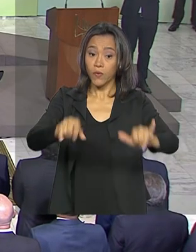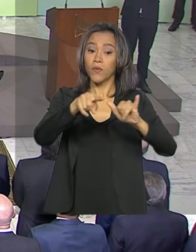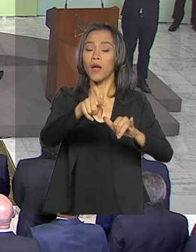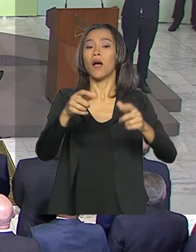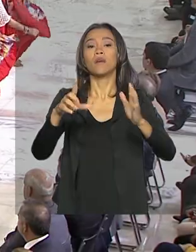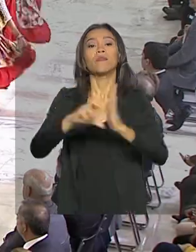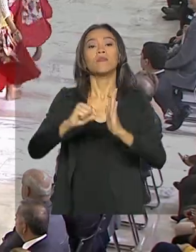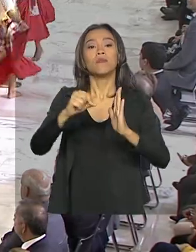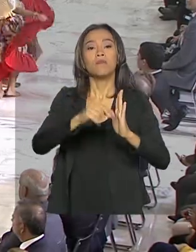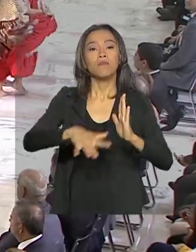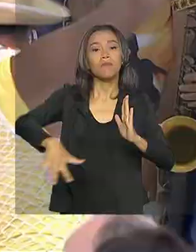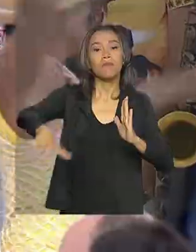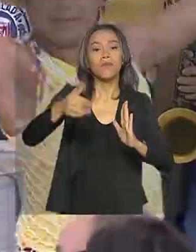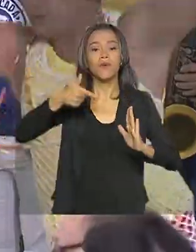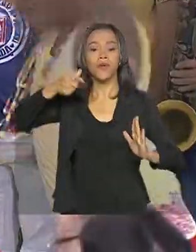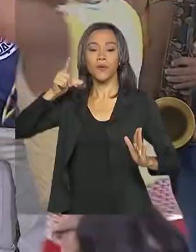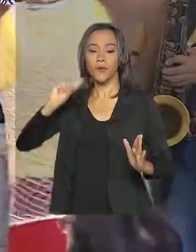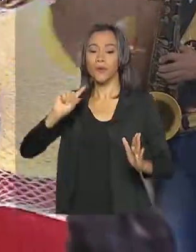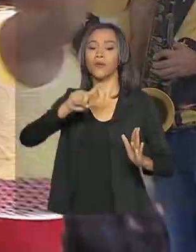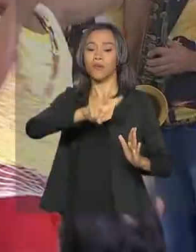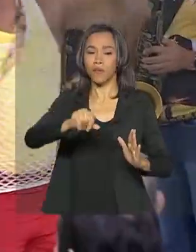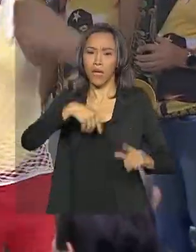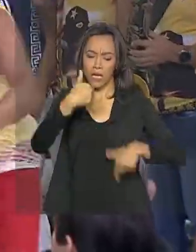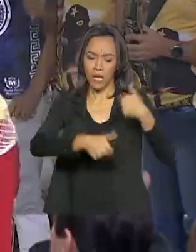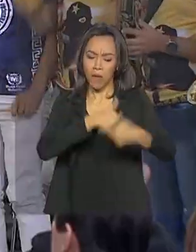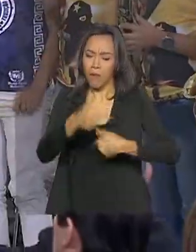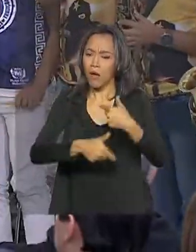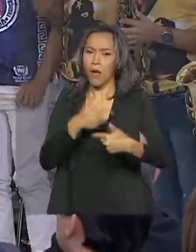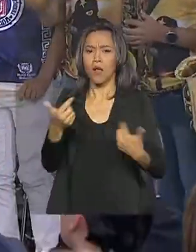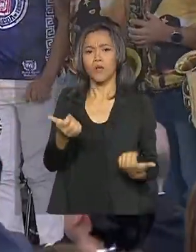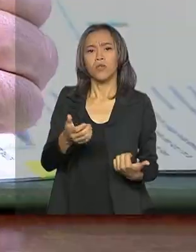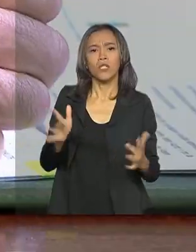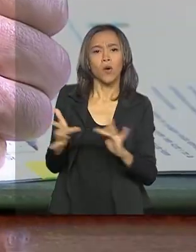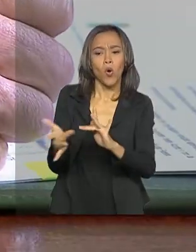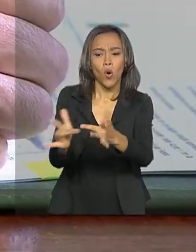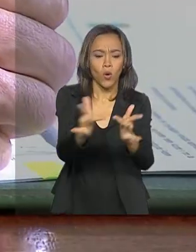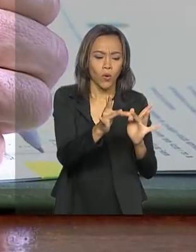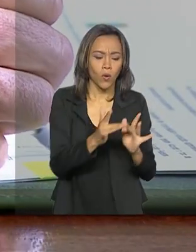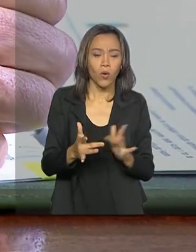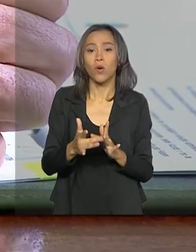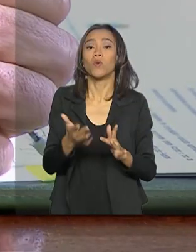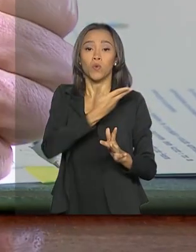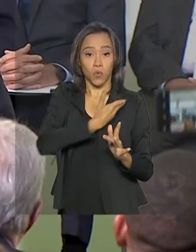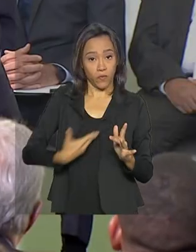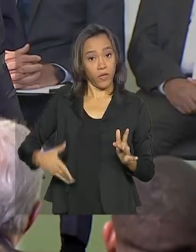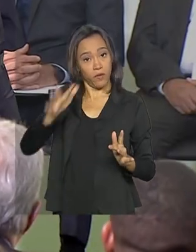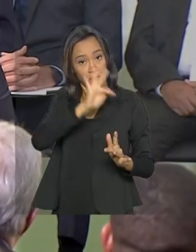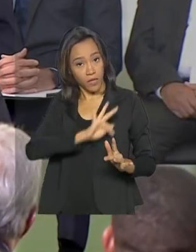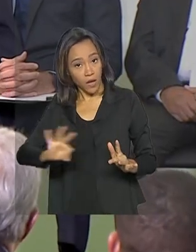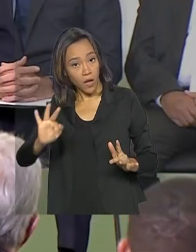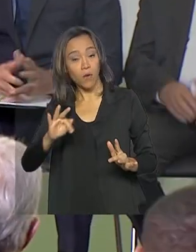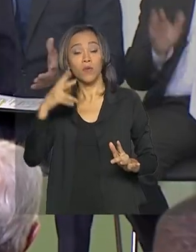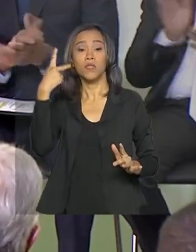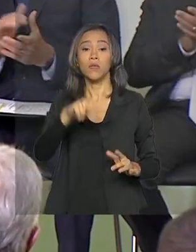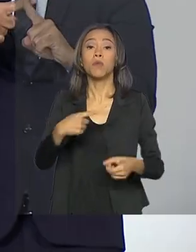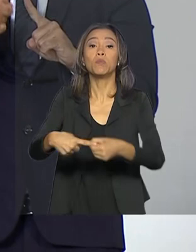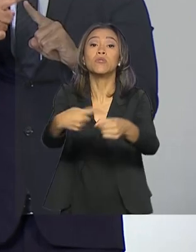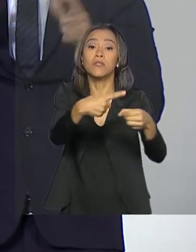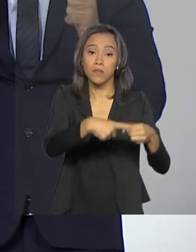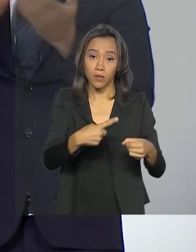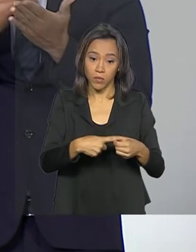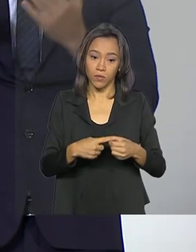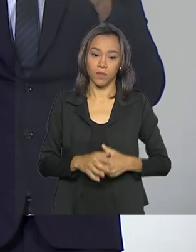Palácio do Planalto, vai reunir ações humanitárias e uma articulação entre o governo federal e os governos municipais.